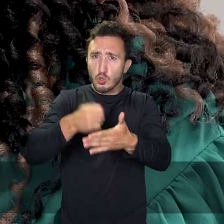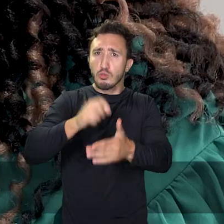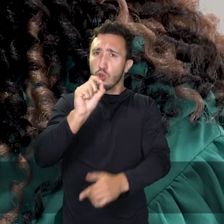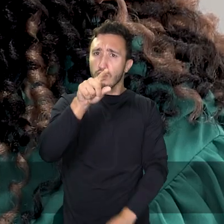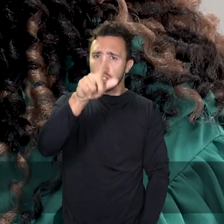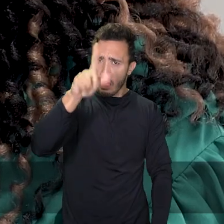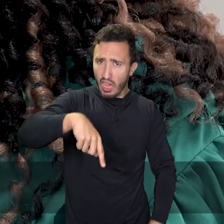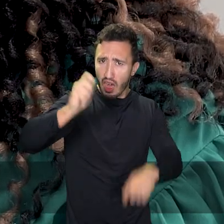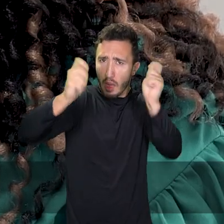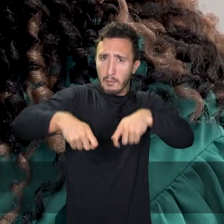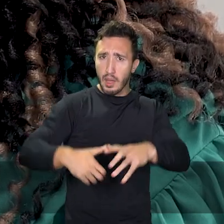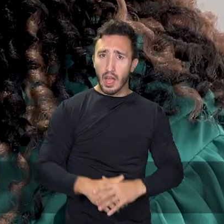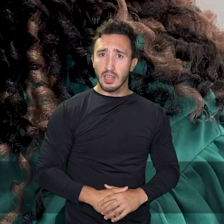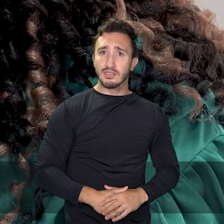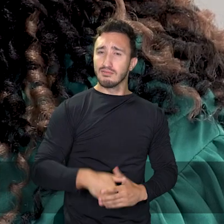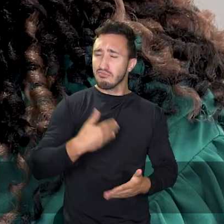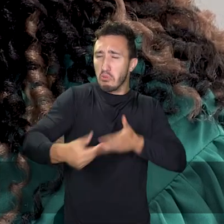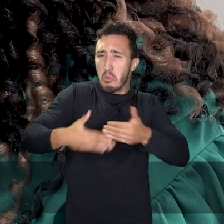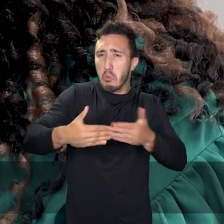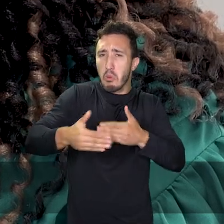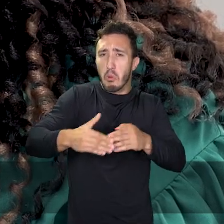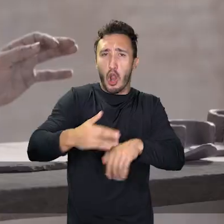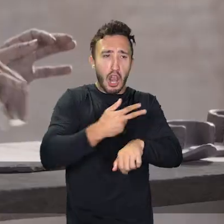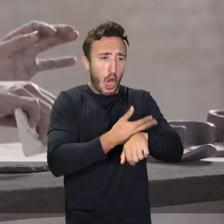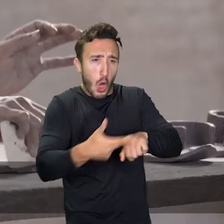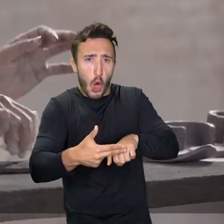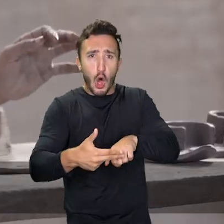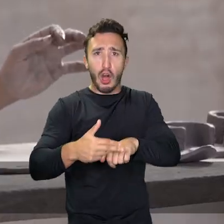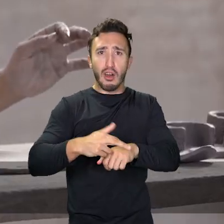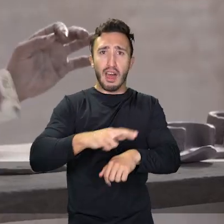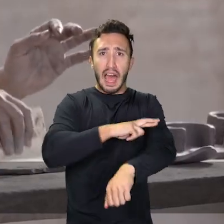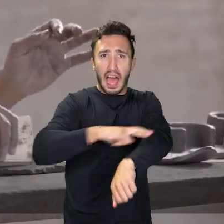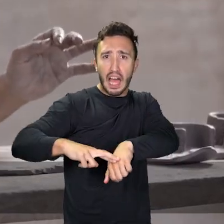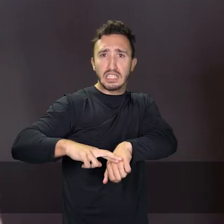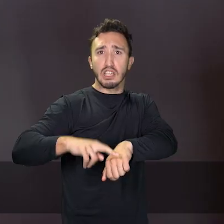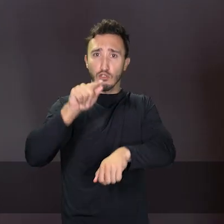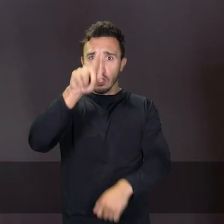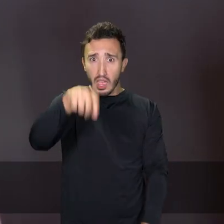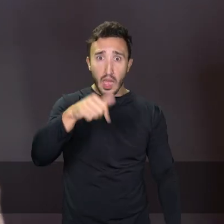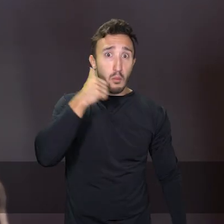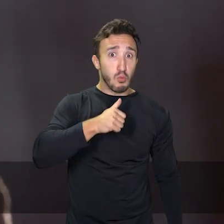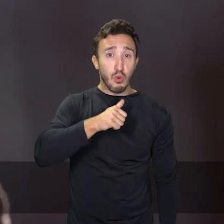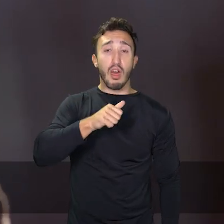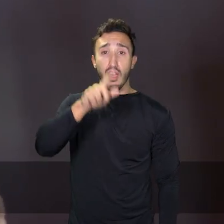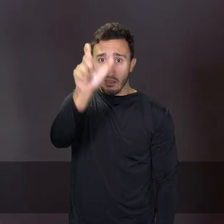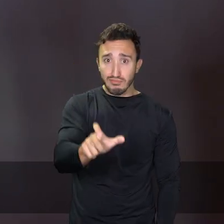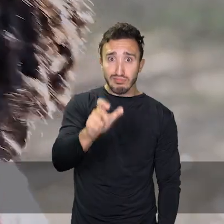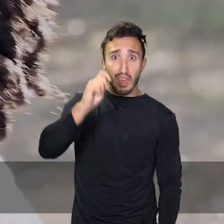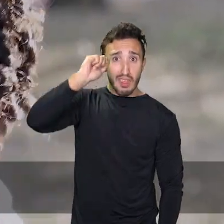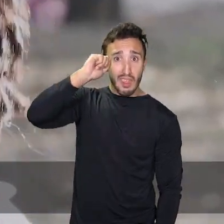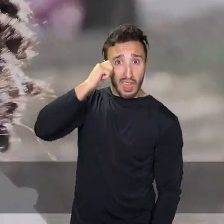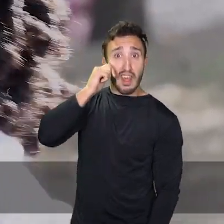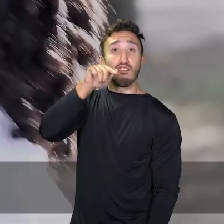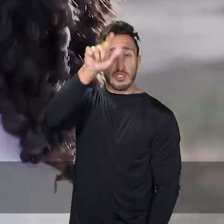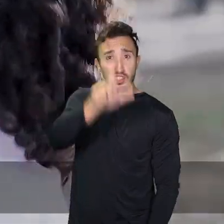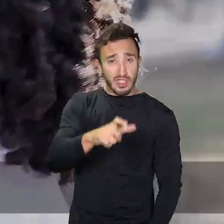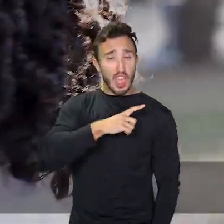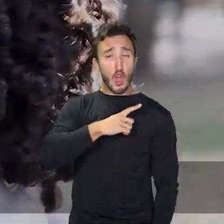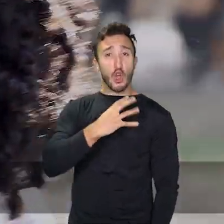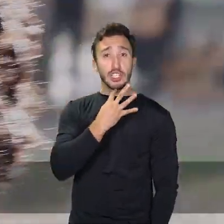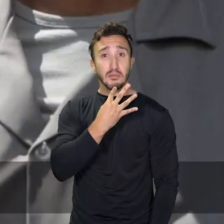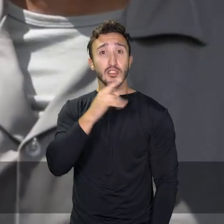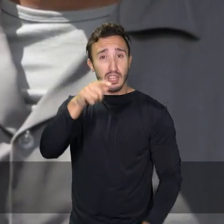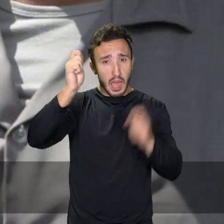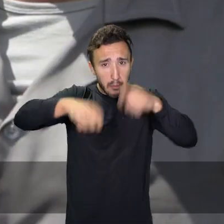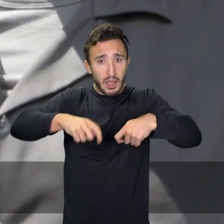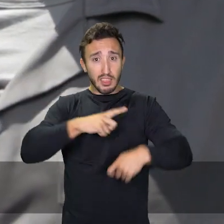nada e lute por aquilo que você é capaz. independente de cor, raça, você é um ser humano, você é uma mulher negra, você tem